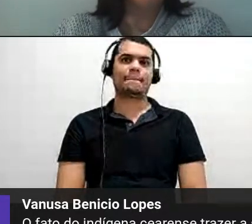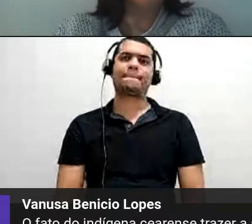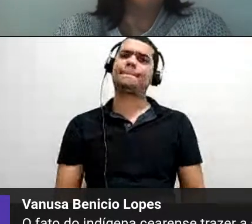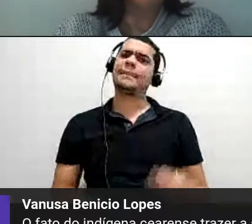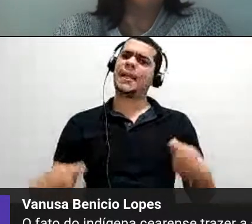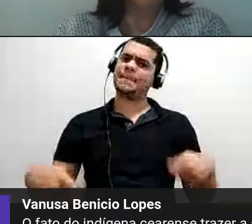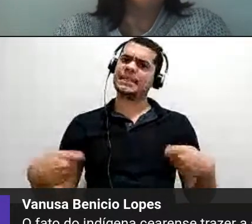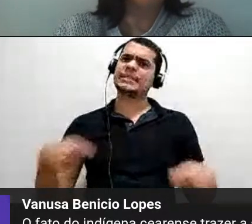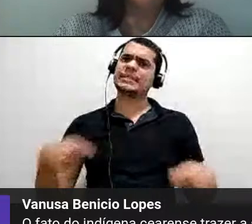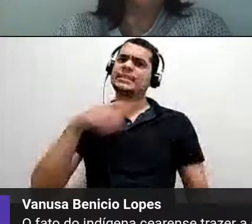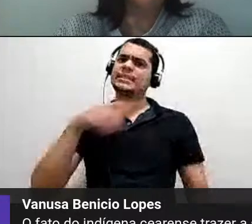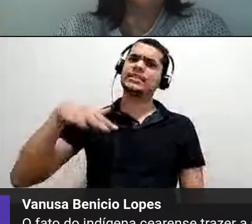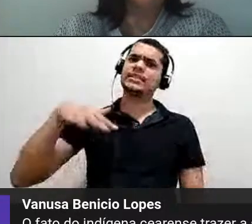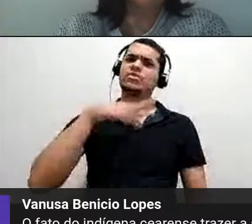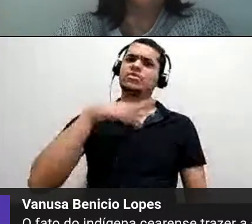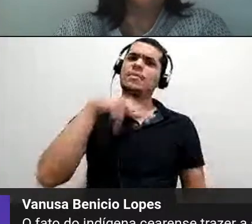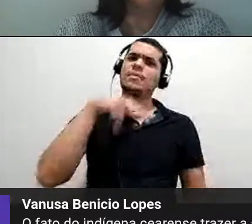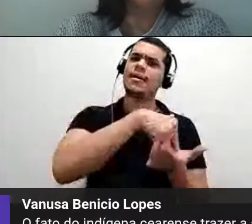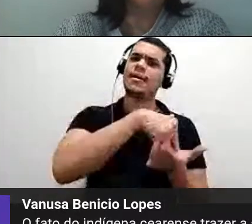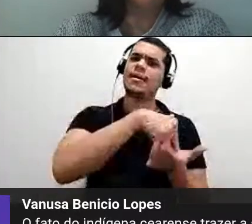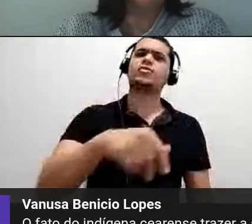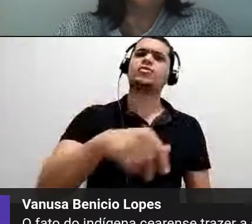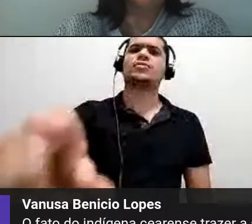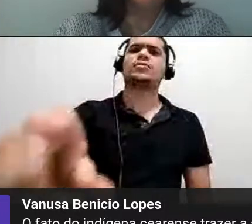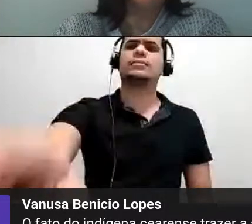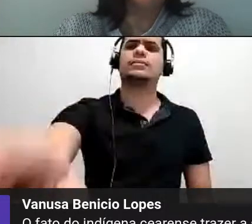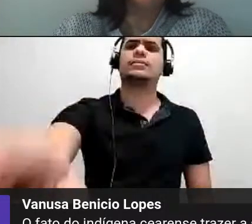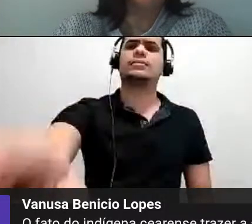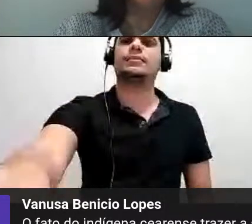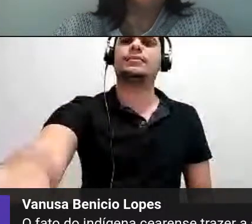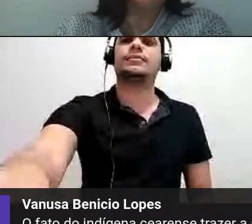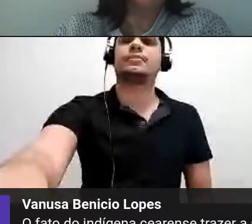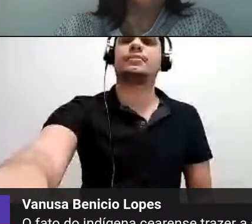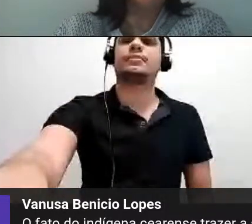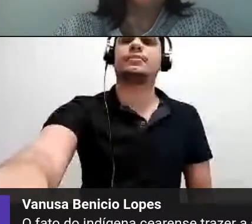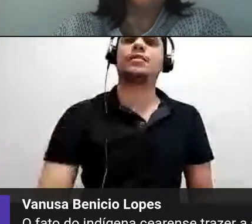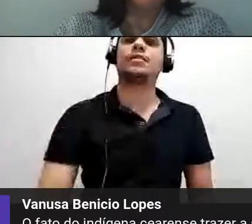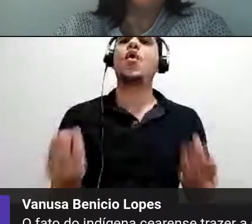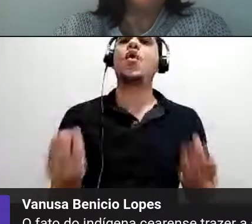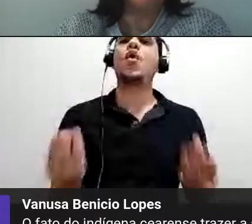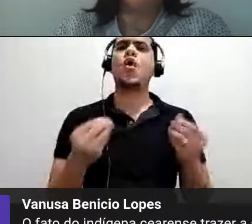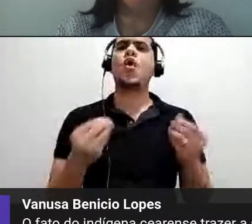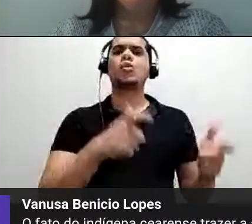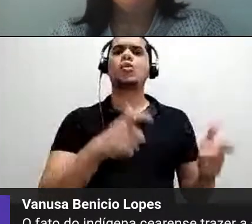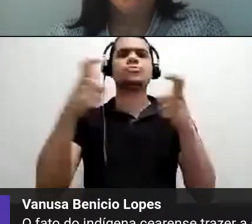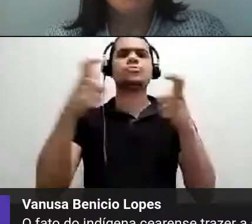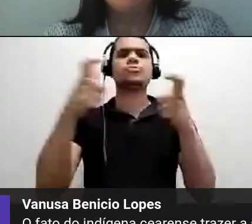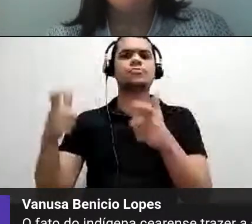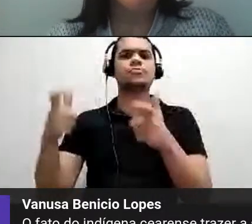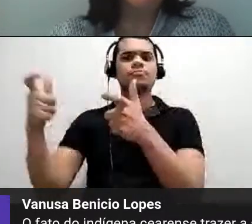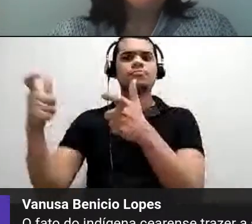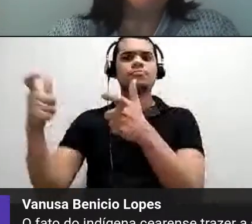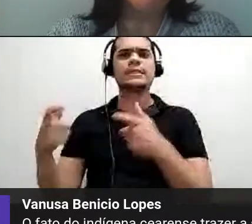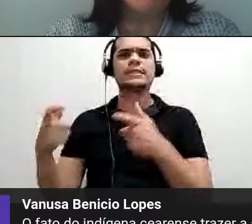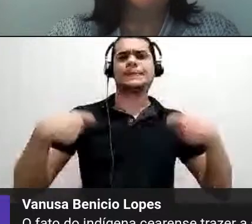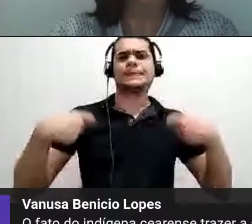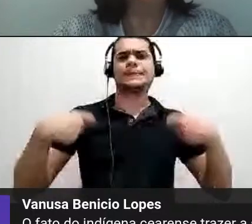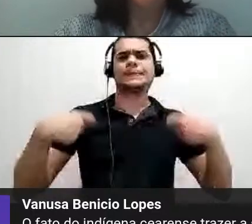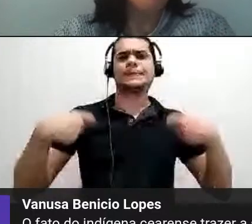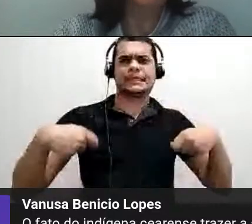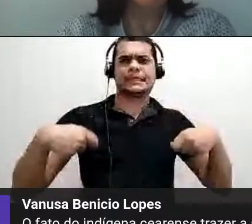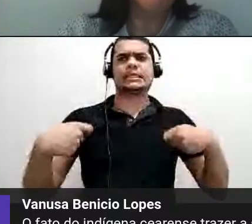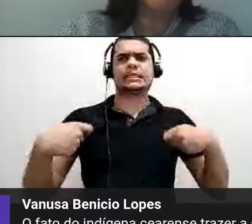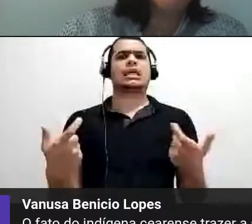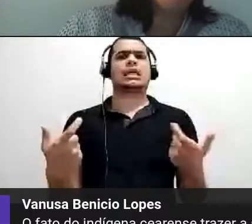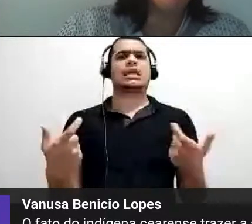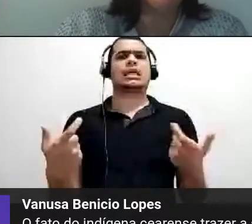necessário. Eu acho que... Eu acho é pouco e quero é mais. É, eu gosto muito dessa frase. Eu